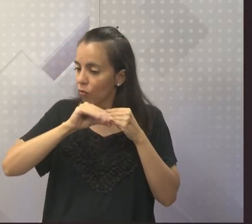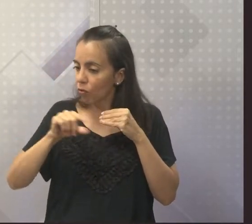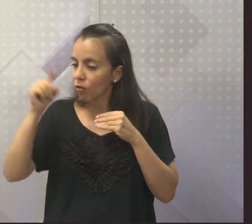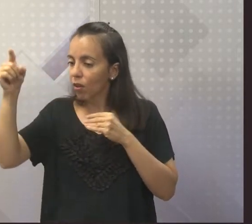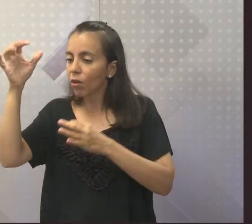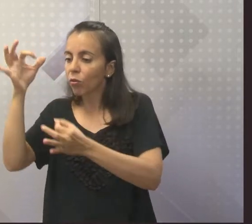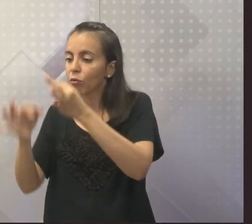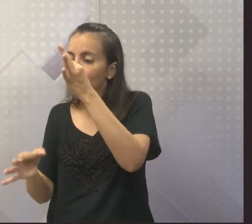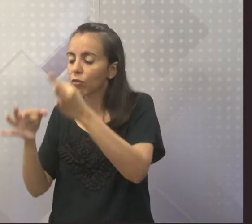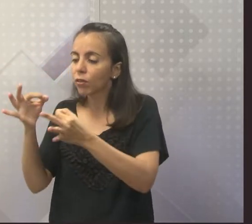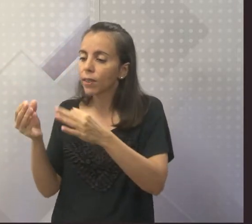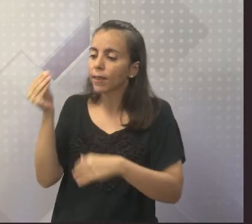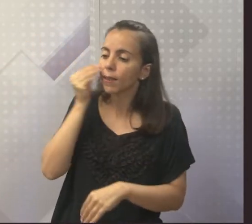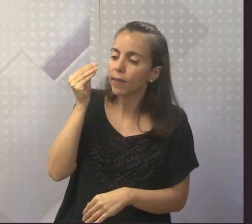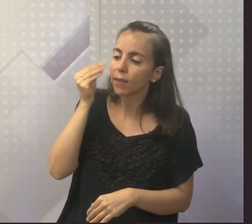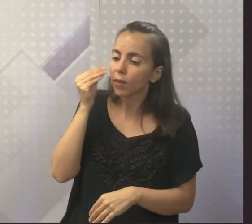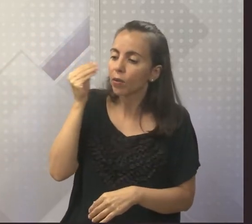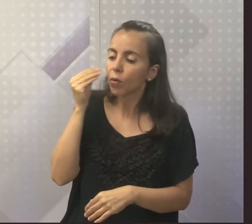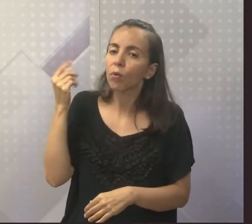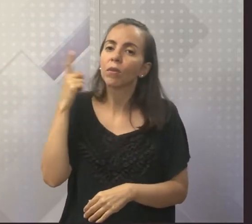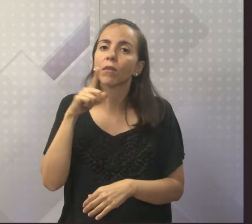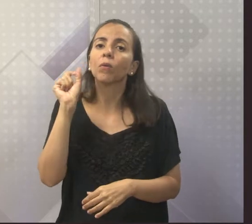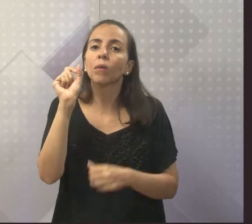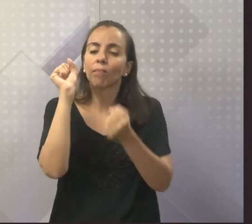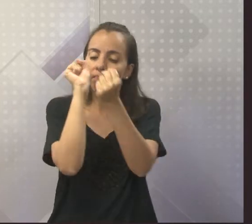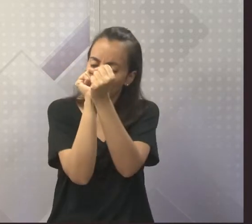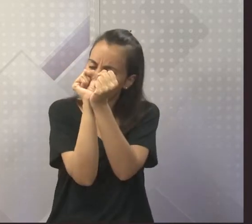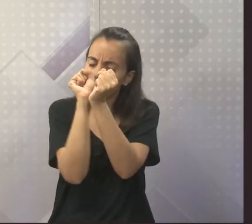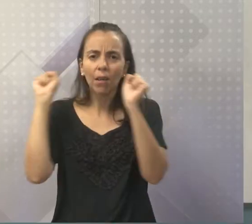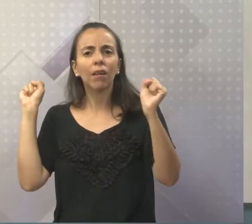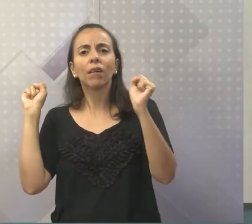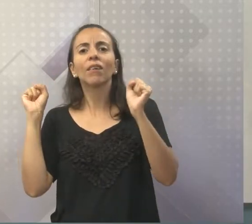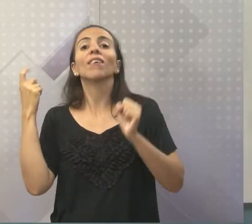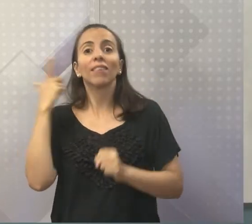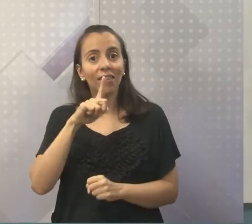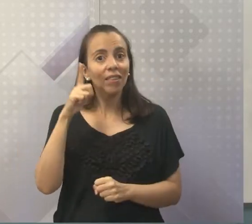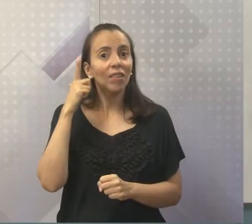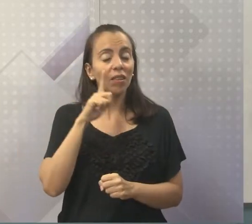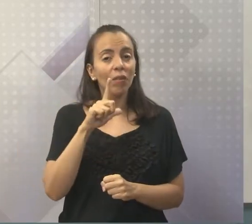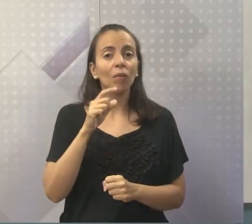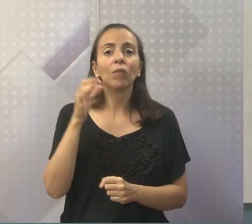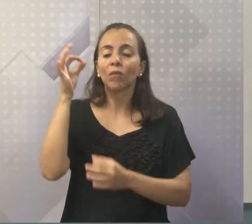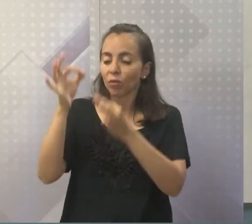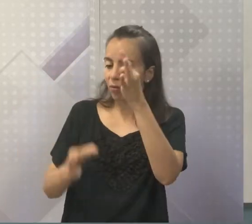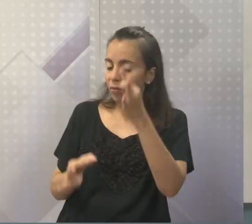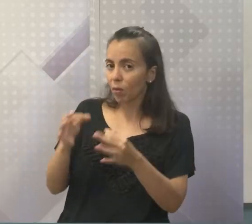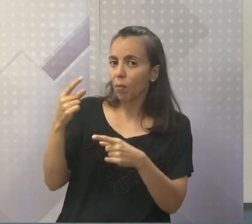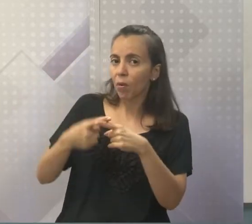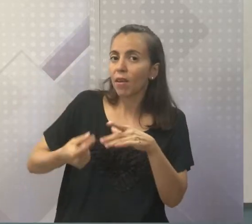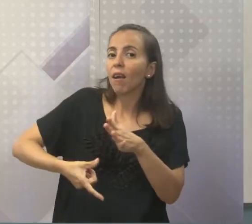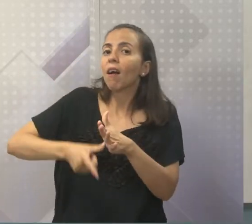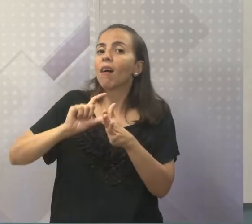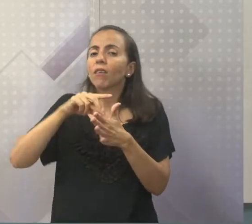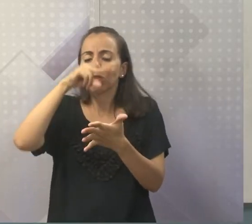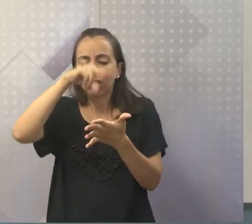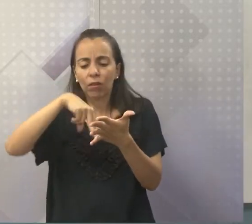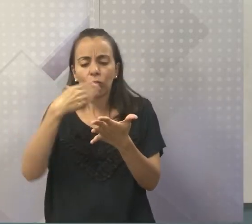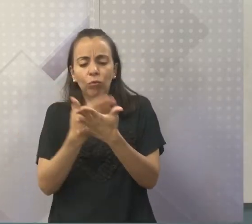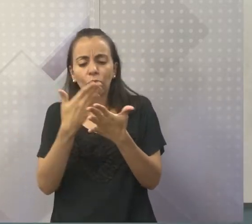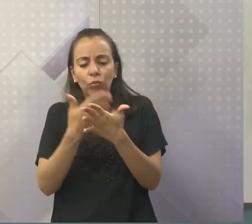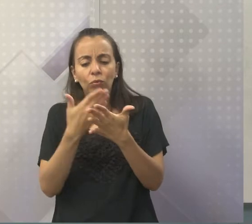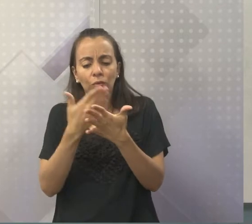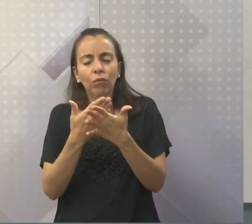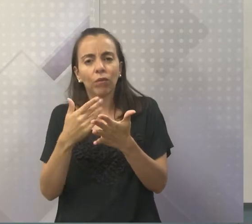sua liberdade. E aí, o acontece? Ele consegue essa liberdade. Certo? Através de quê? Através de leitura, através do estudo.